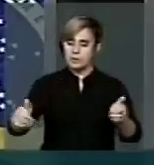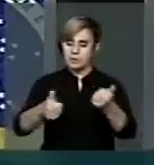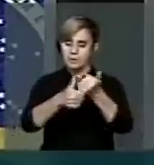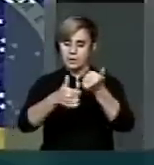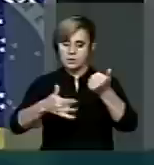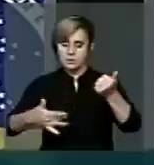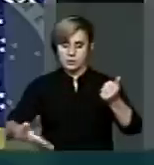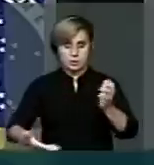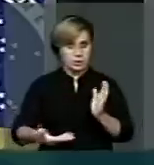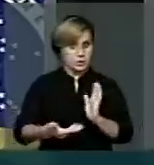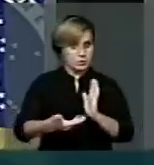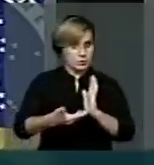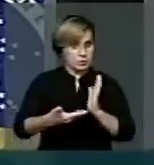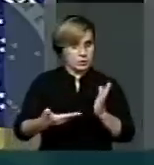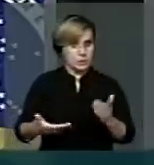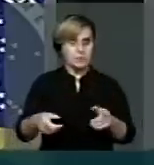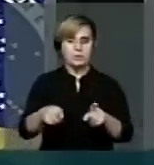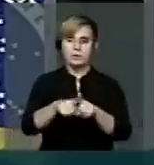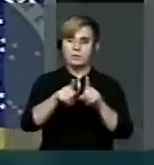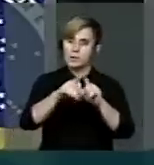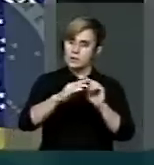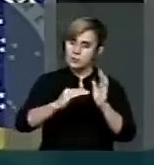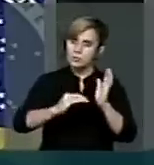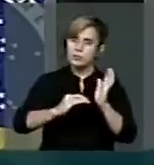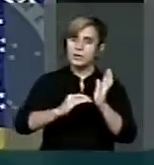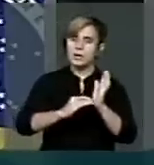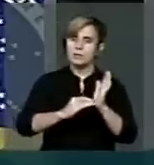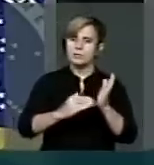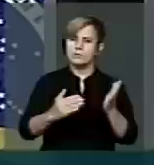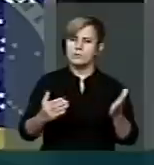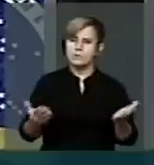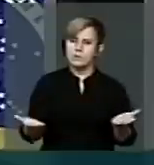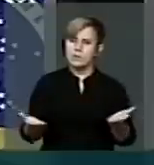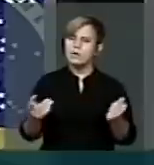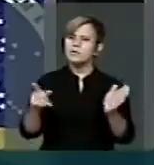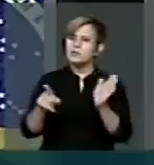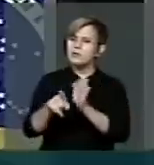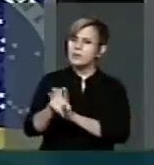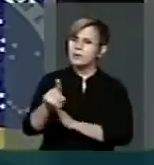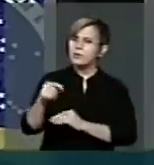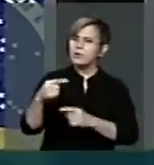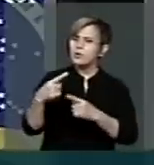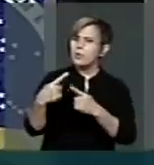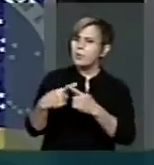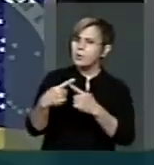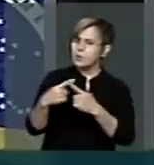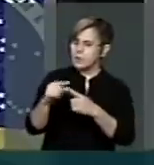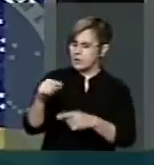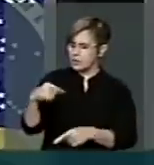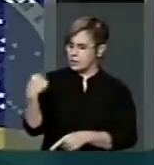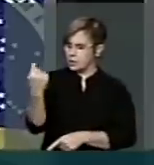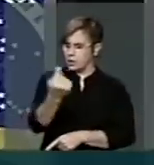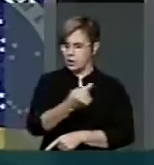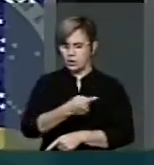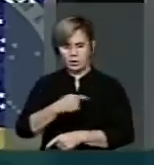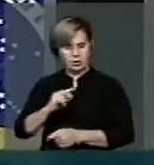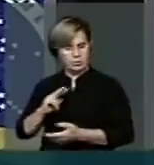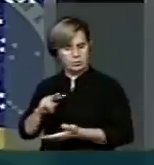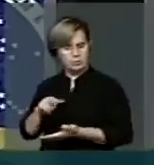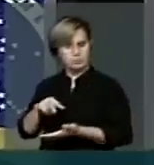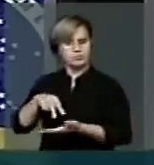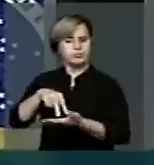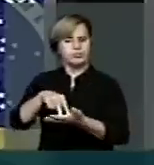Câmara dos Deputados e até do Senado. Então por que, senhor presidente, nós ocuparmos, diante de uma